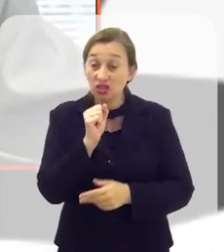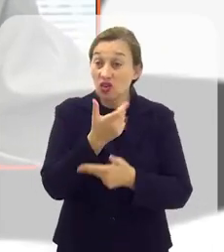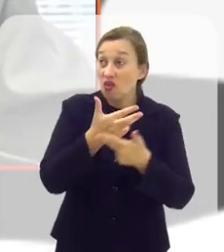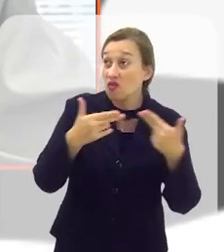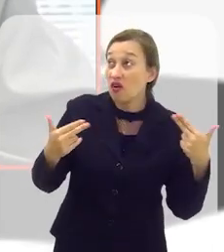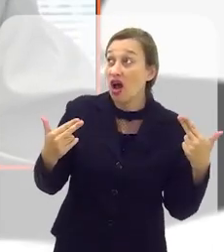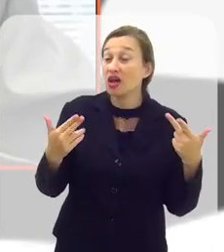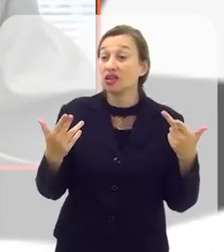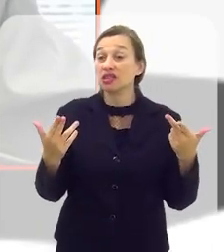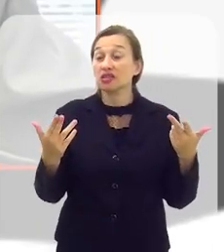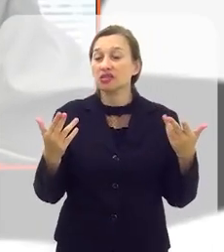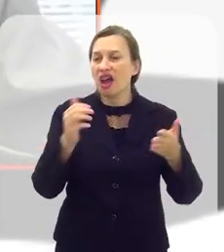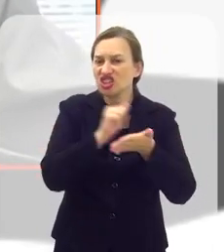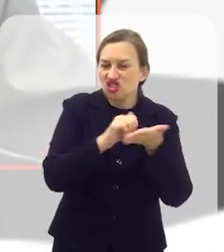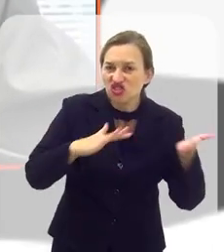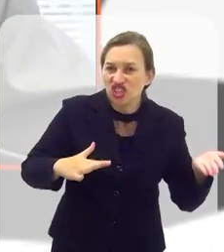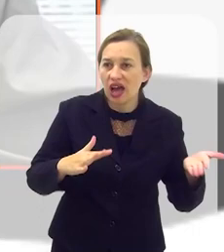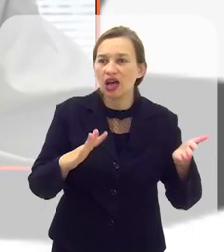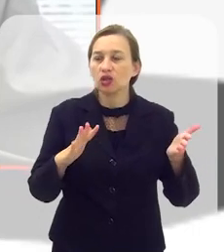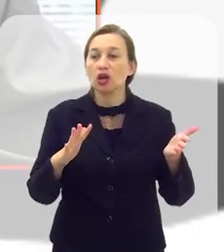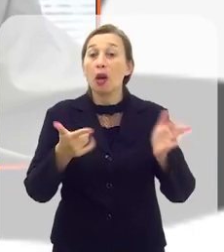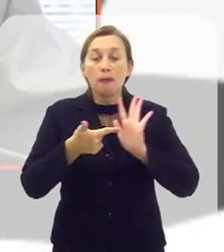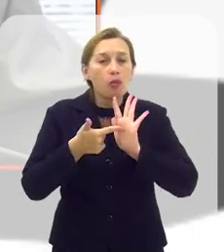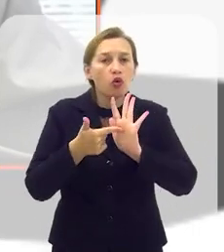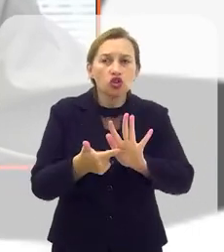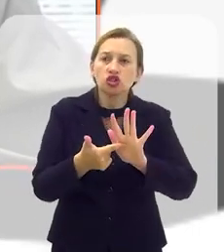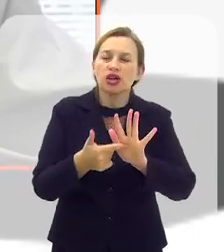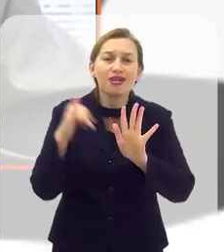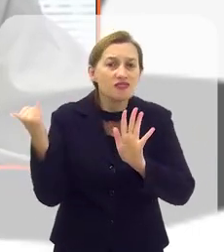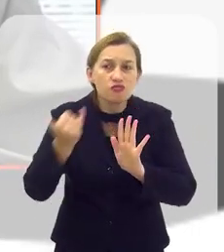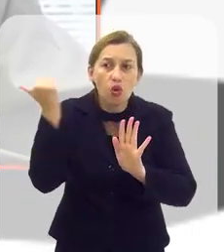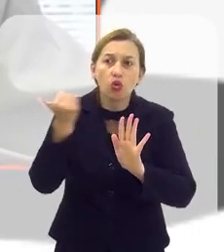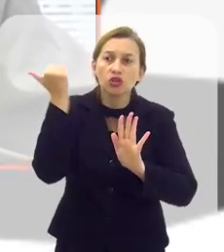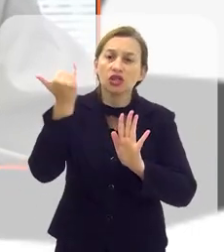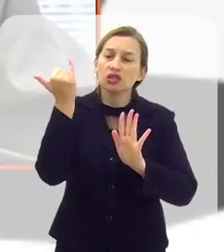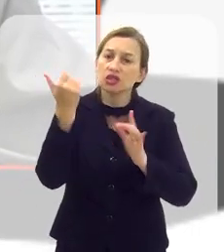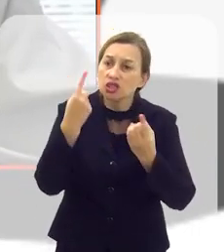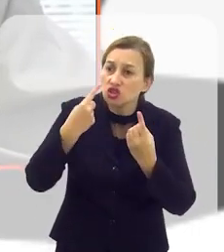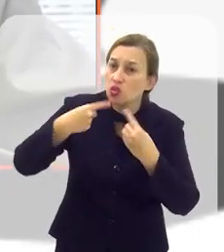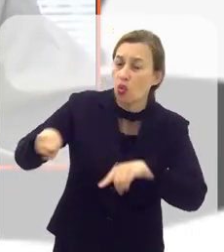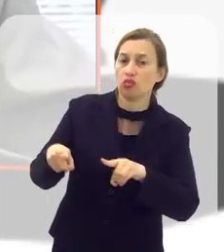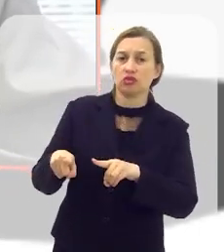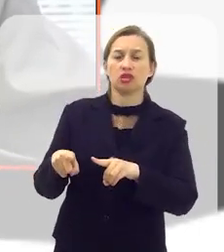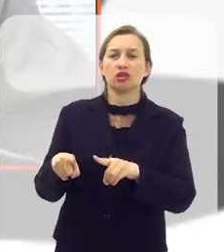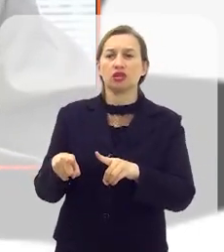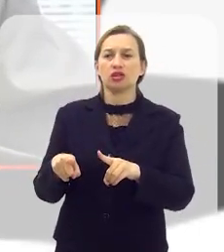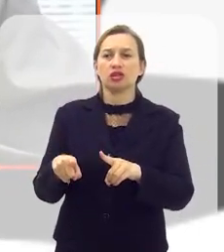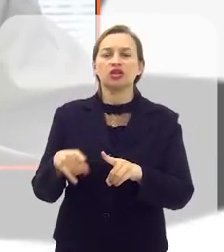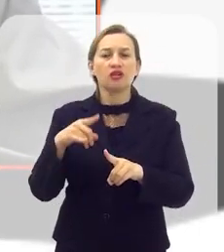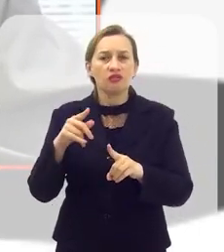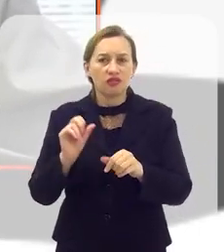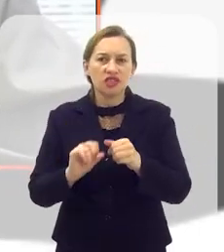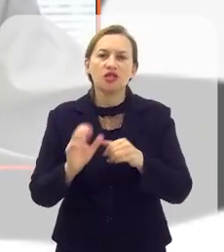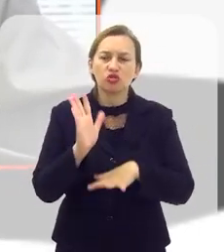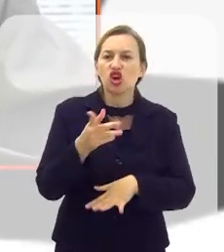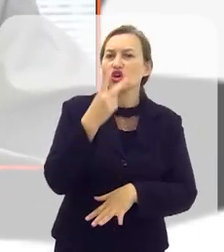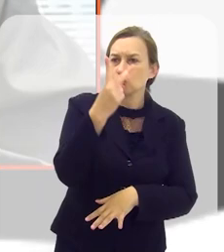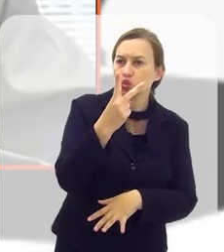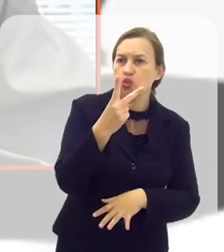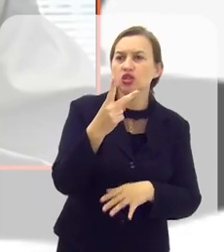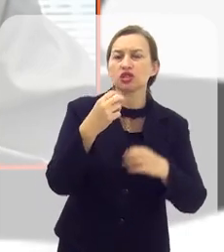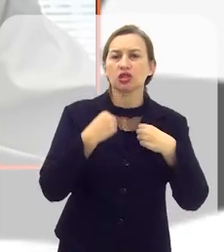fazendo várias atividades para mostrar a importância de combater isso. Nós fizemos já